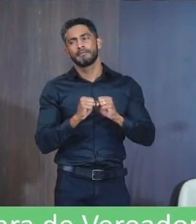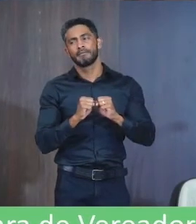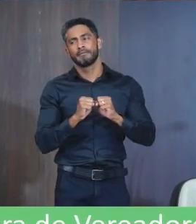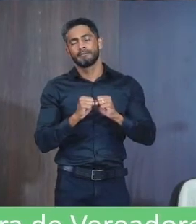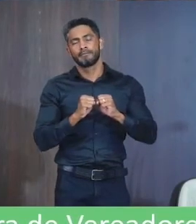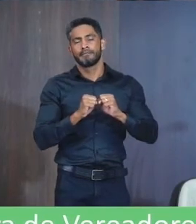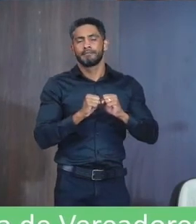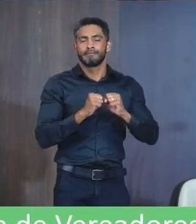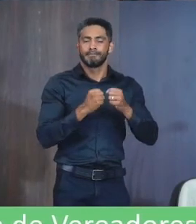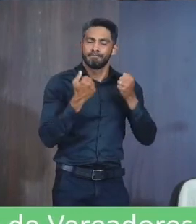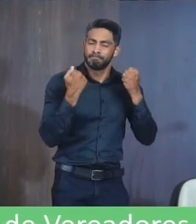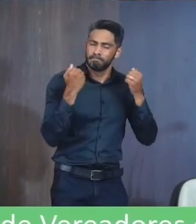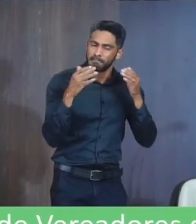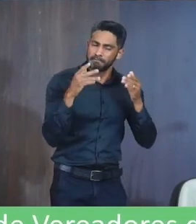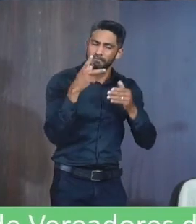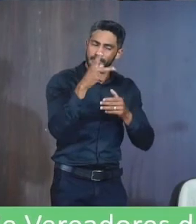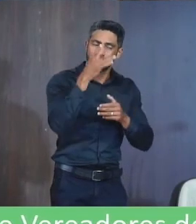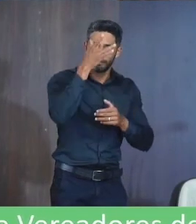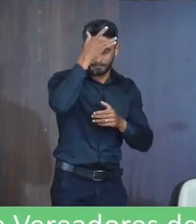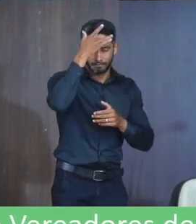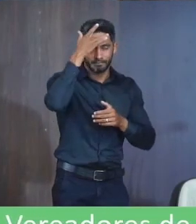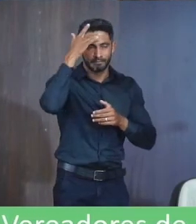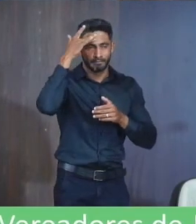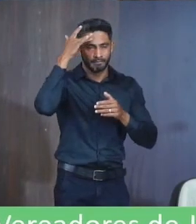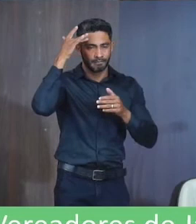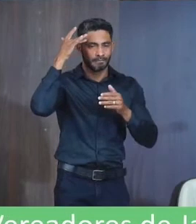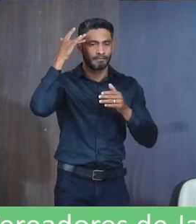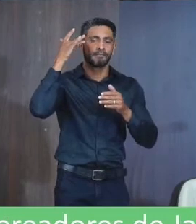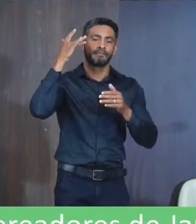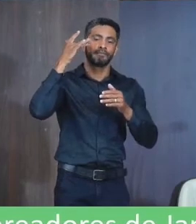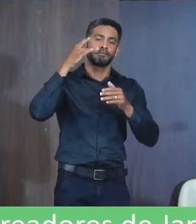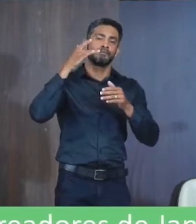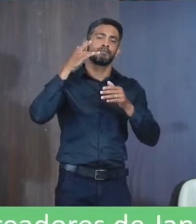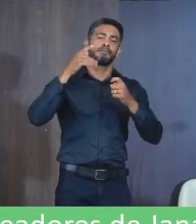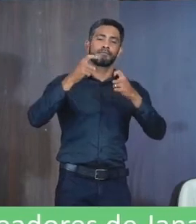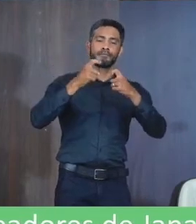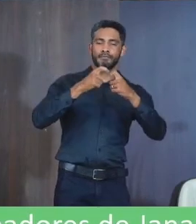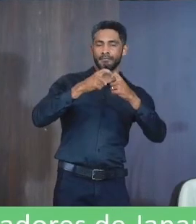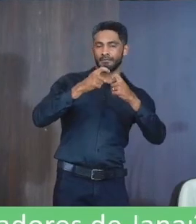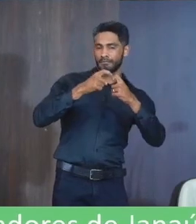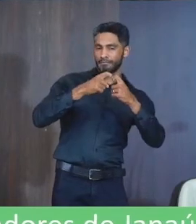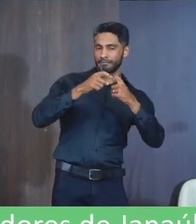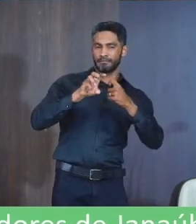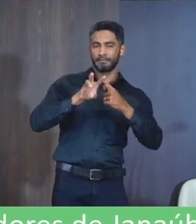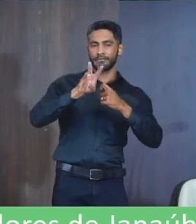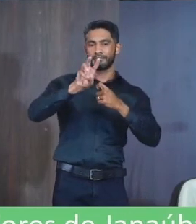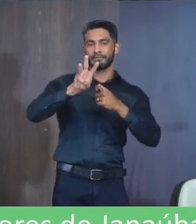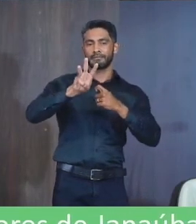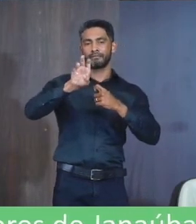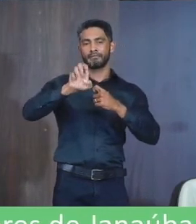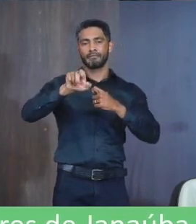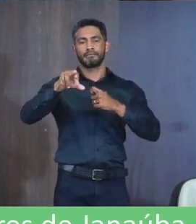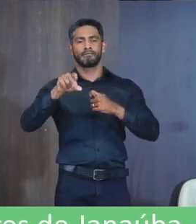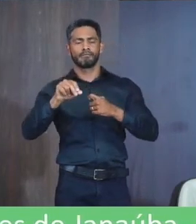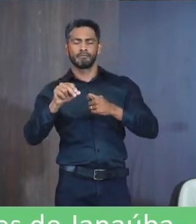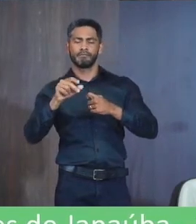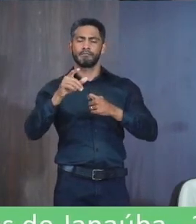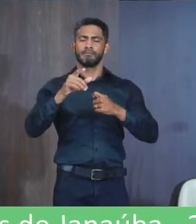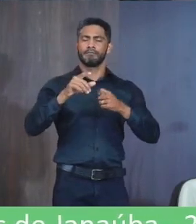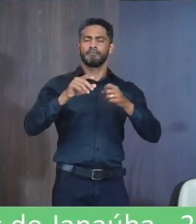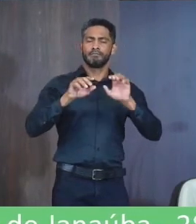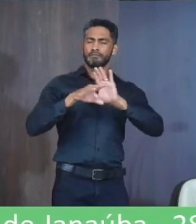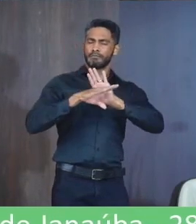Contemplar Essas pessoas Com essa medalha Doutor Welton Que fez tanto Pela saúde mental E Janaúma Então peço Colegas